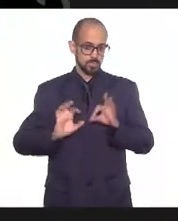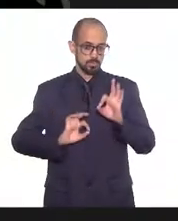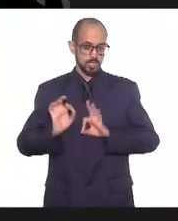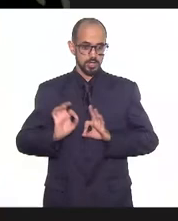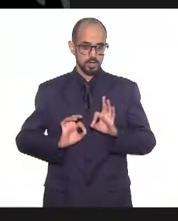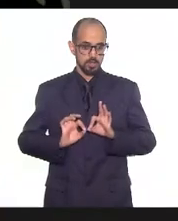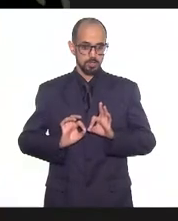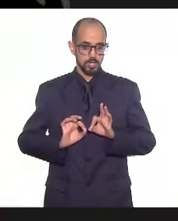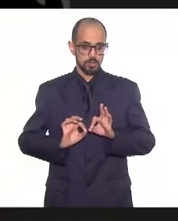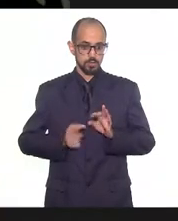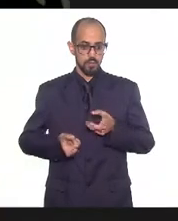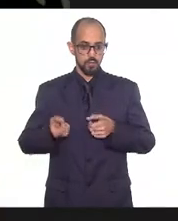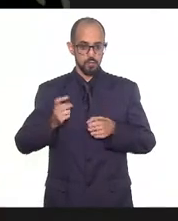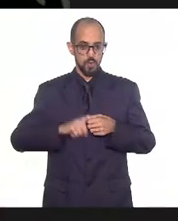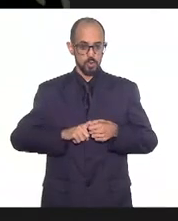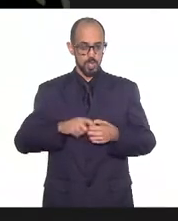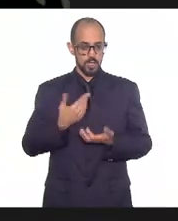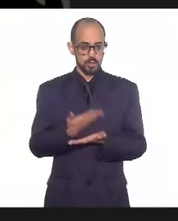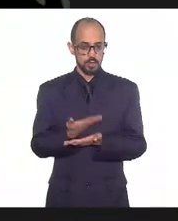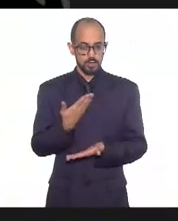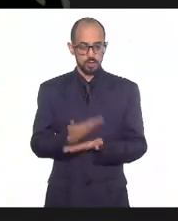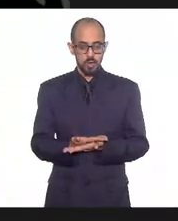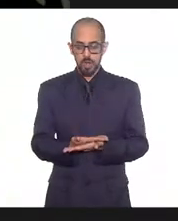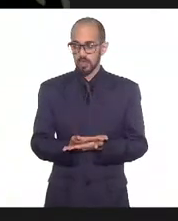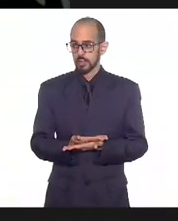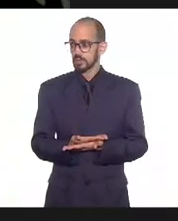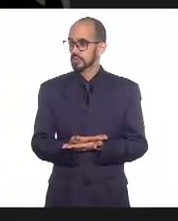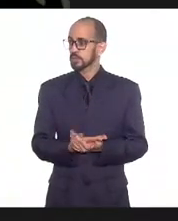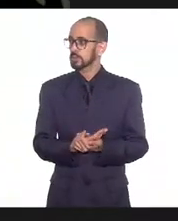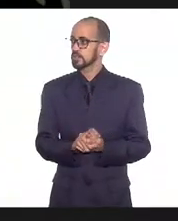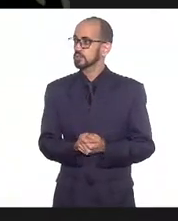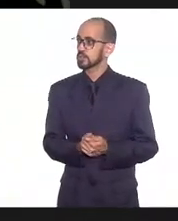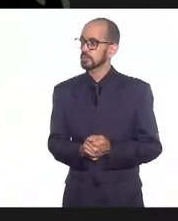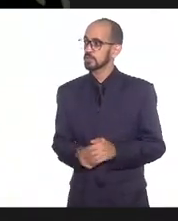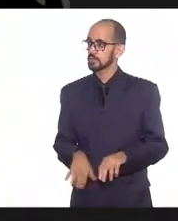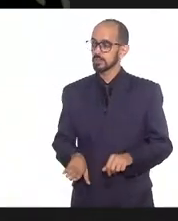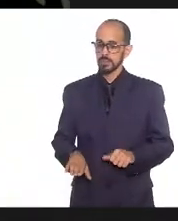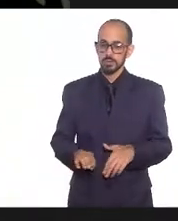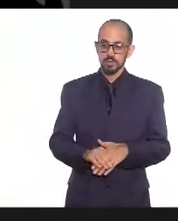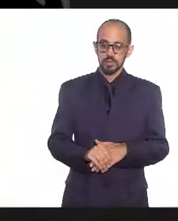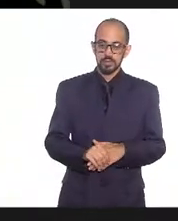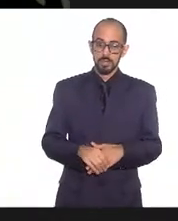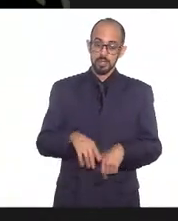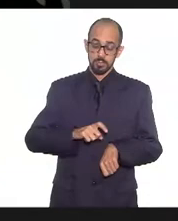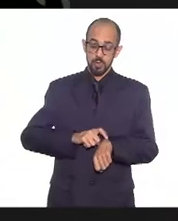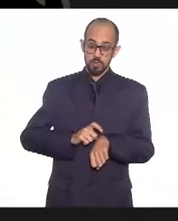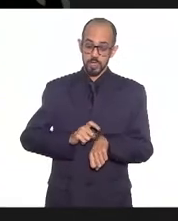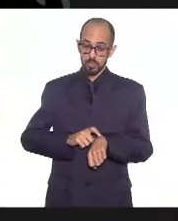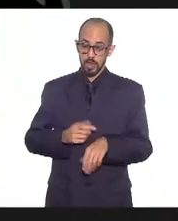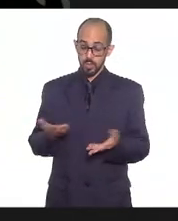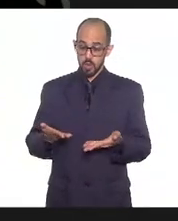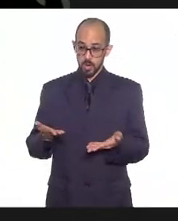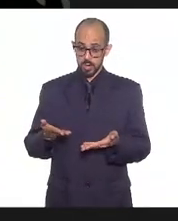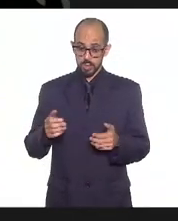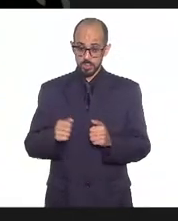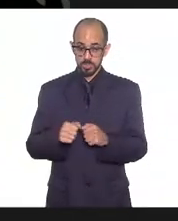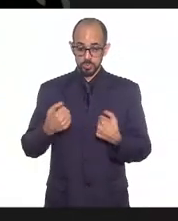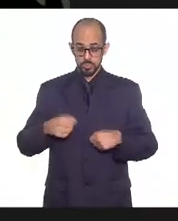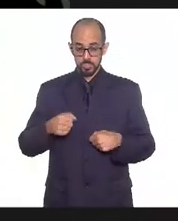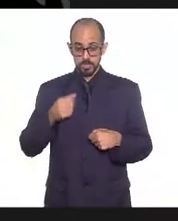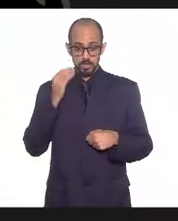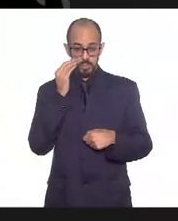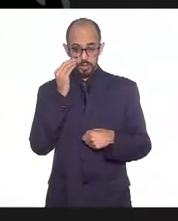às escolas, às aulas presenciais agora, já nesse momento, e a gente precisa testar